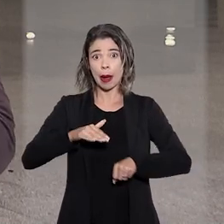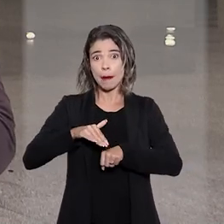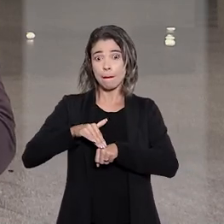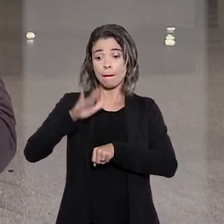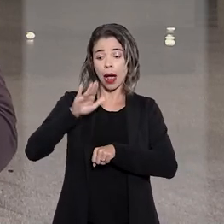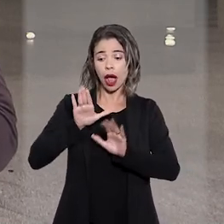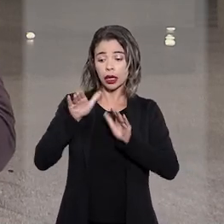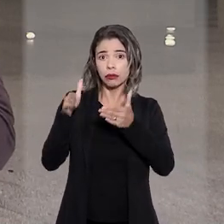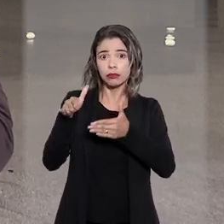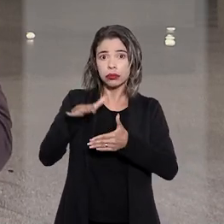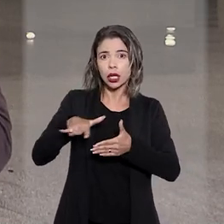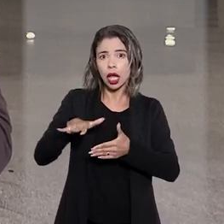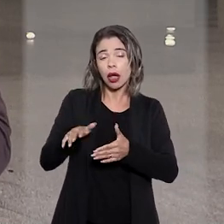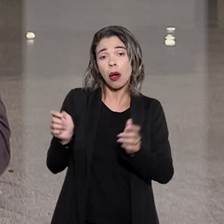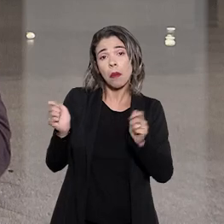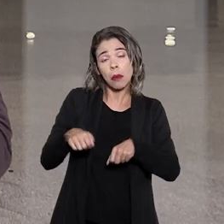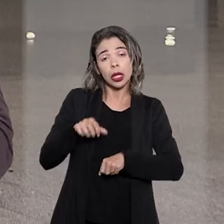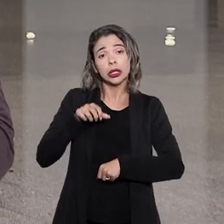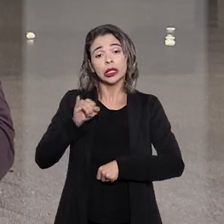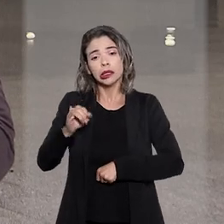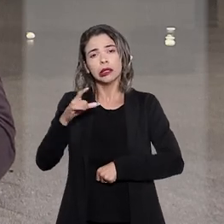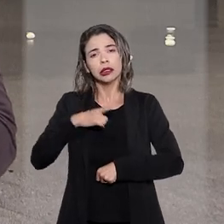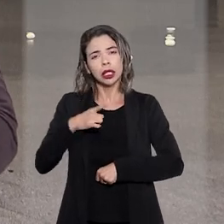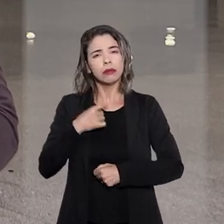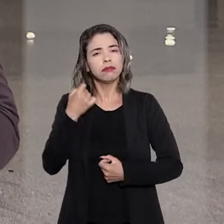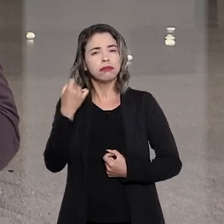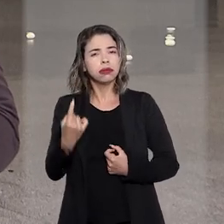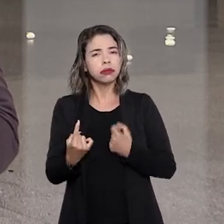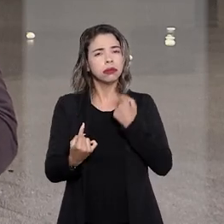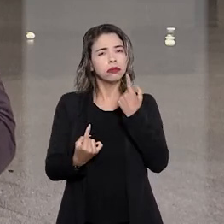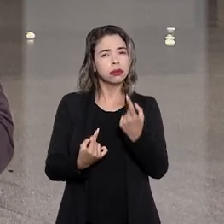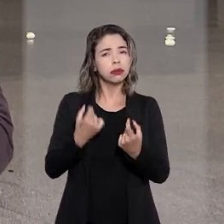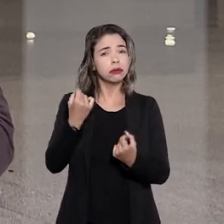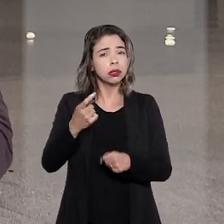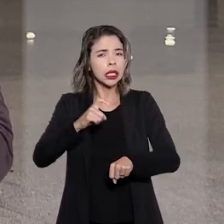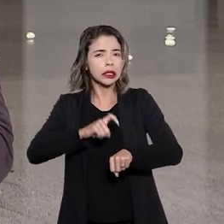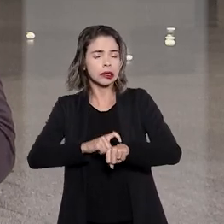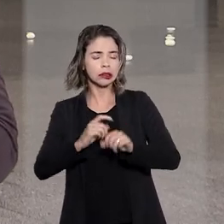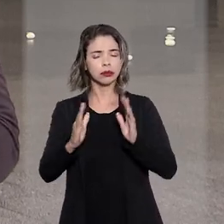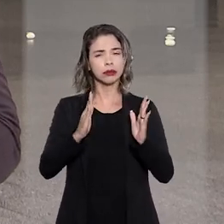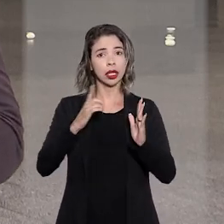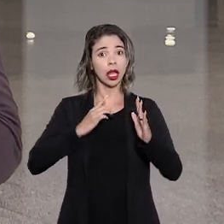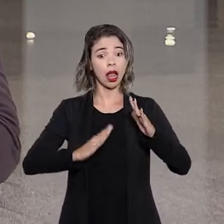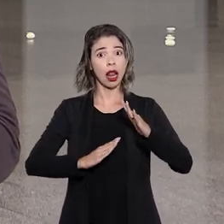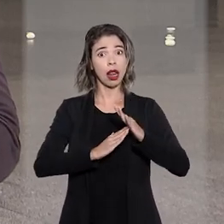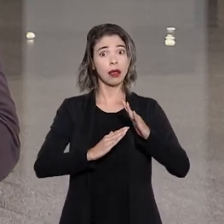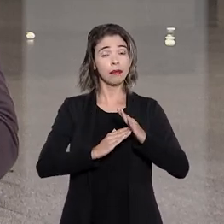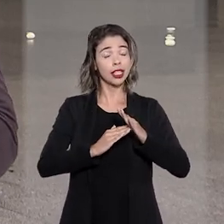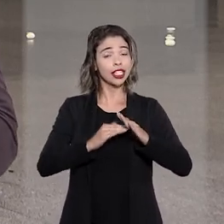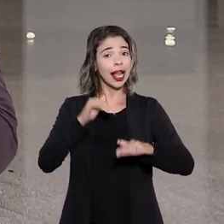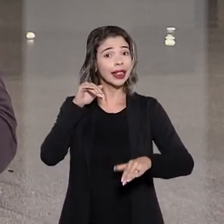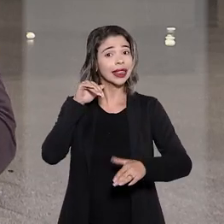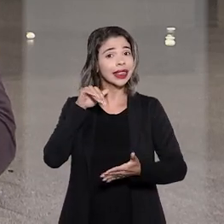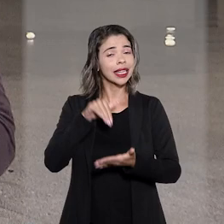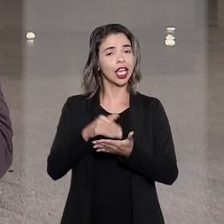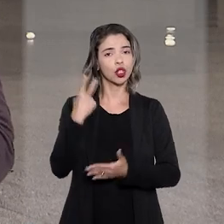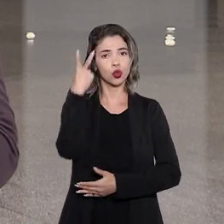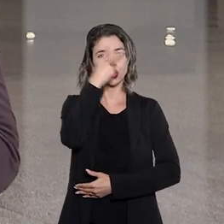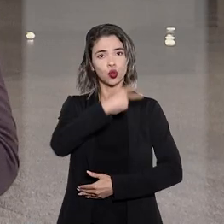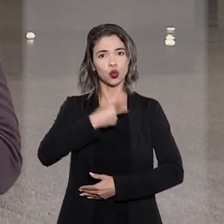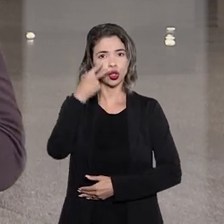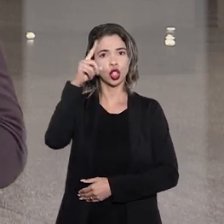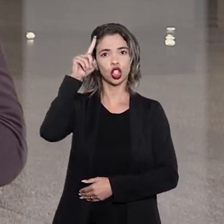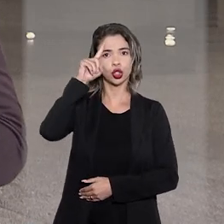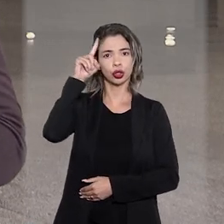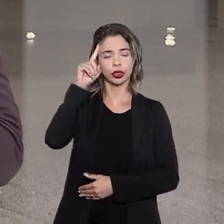extraordinário só é permitido para atender situações excepcionais e temporárias, respeitando o limite de duas horas por